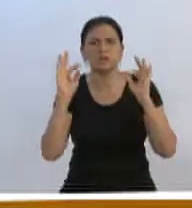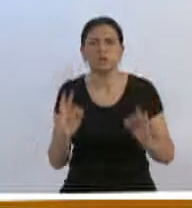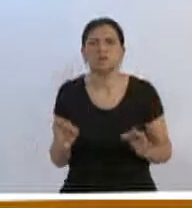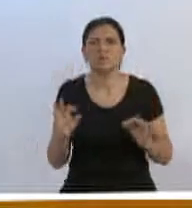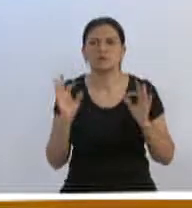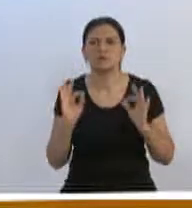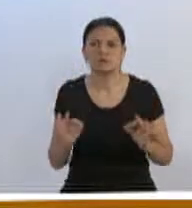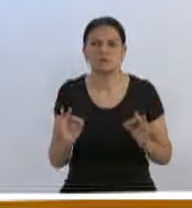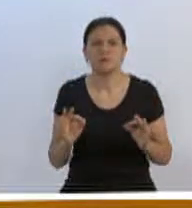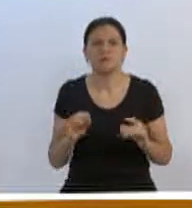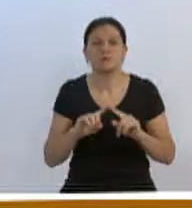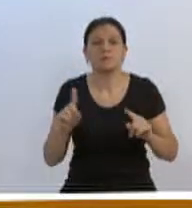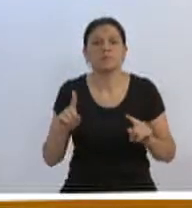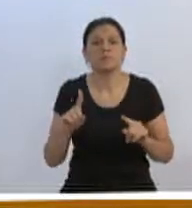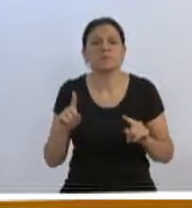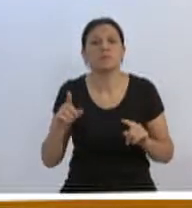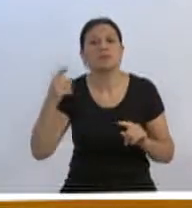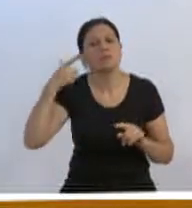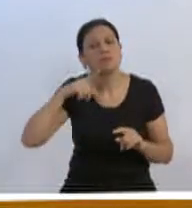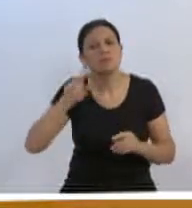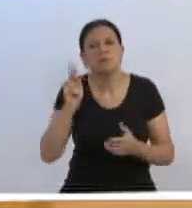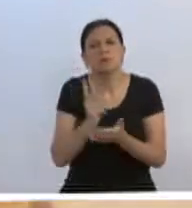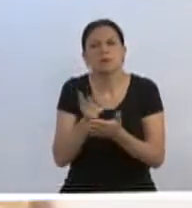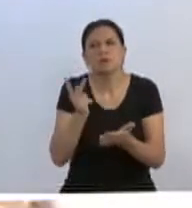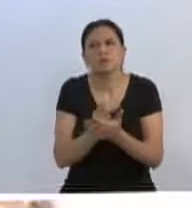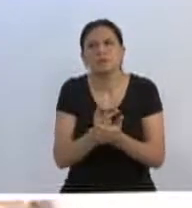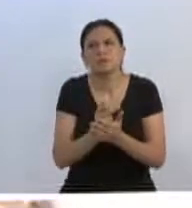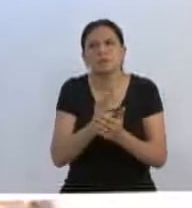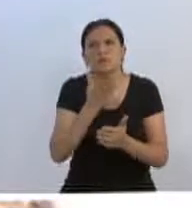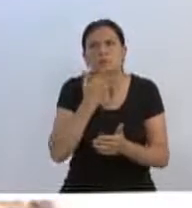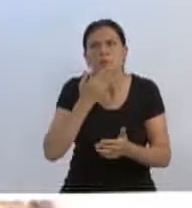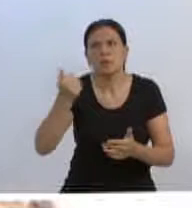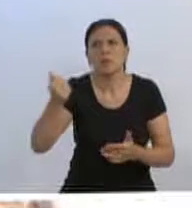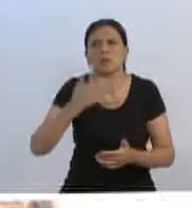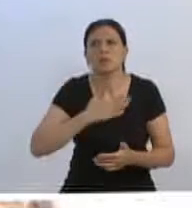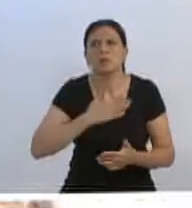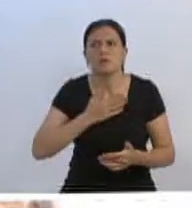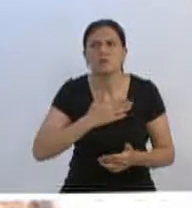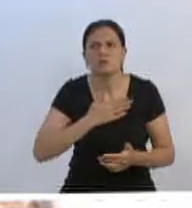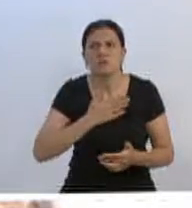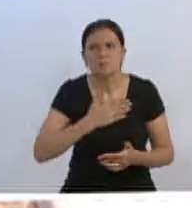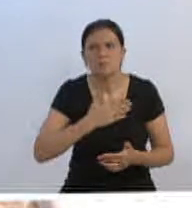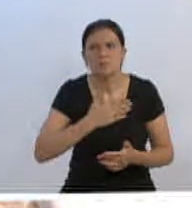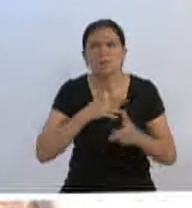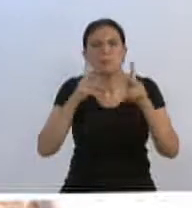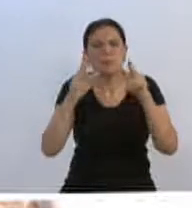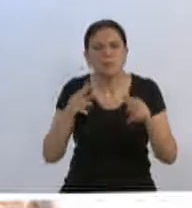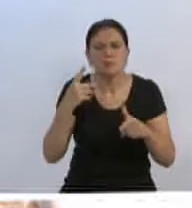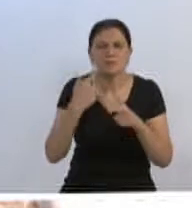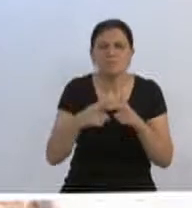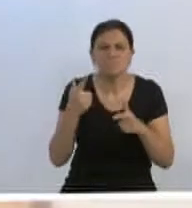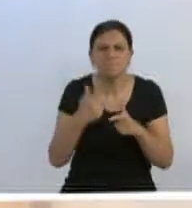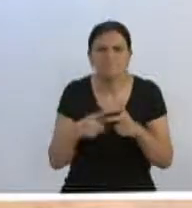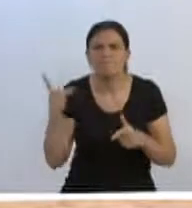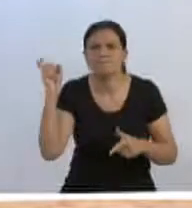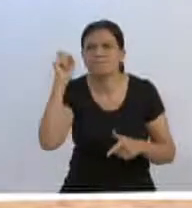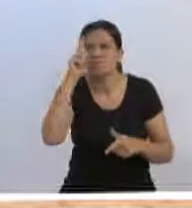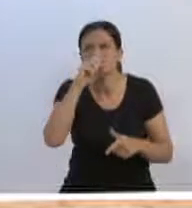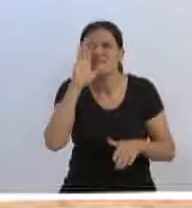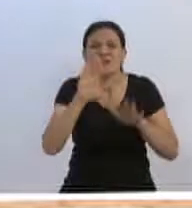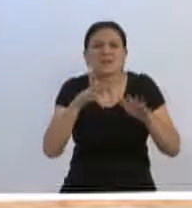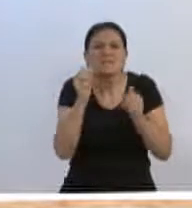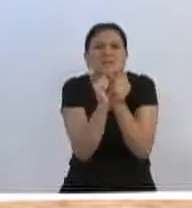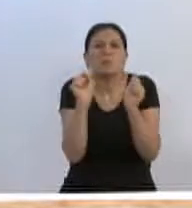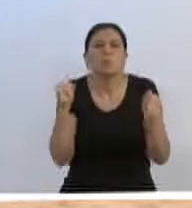foi dada. Mas como algo que eu deva sempre dar o máximo de mim, mesmo diante, às vezes, problemas e dificuldades que parecem possíveis de serem